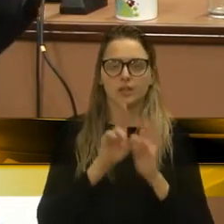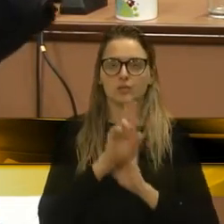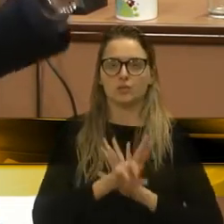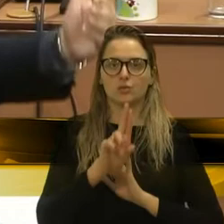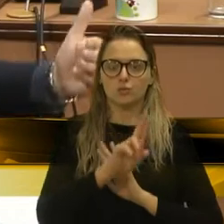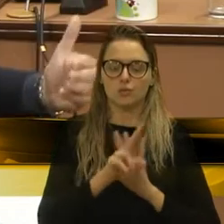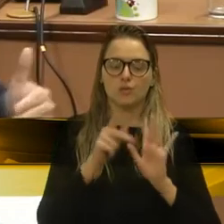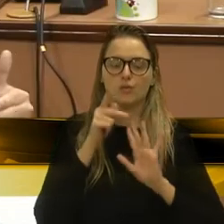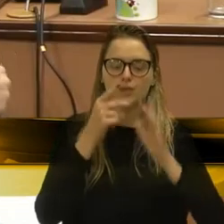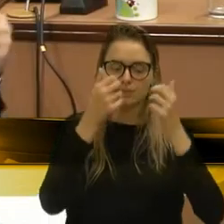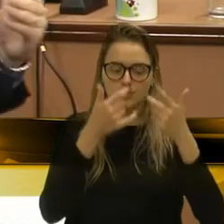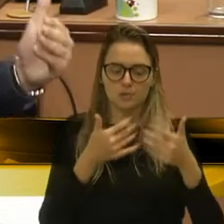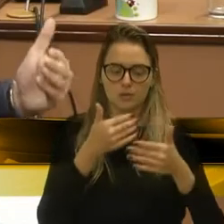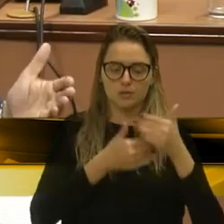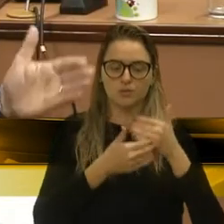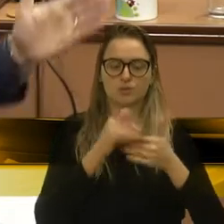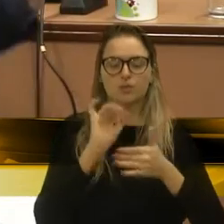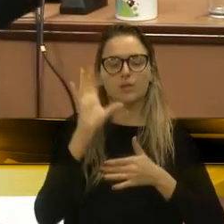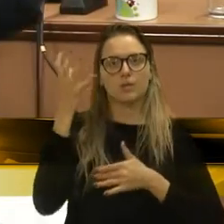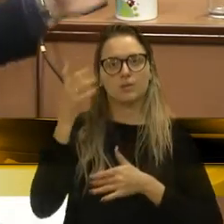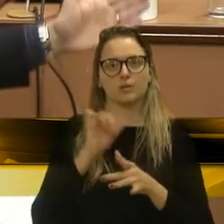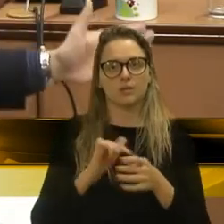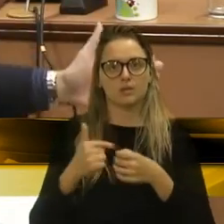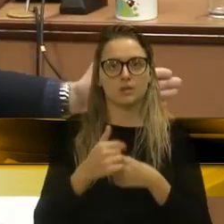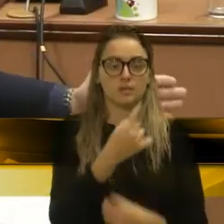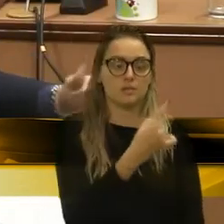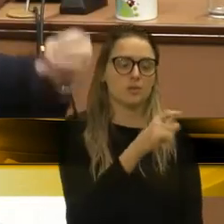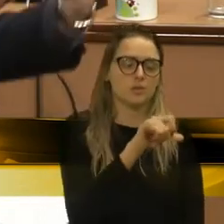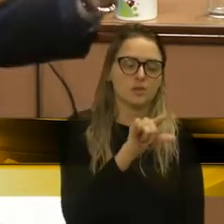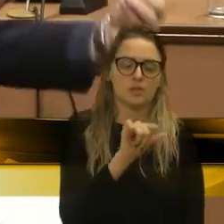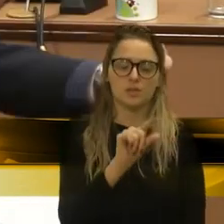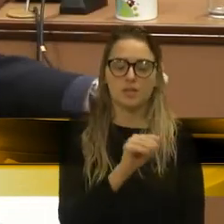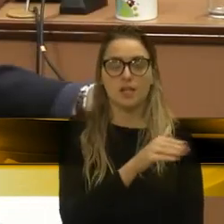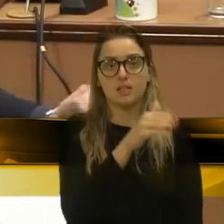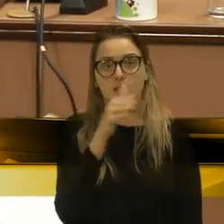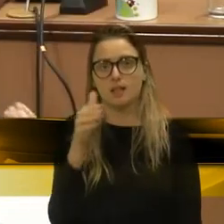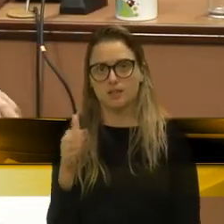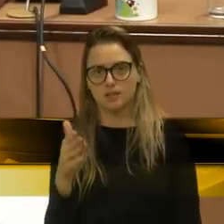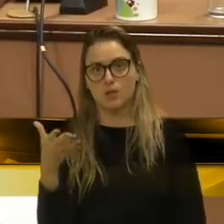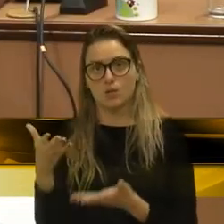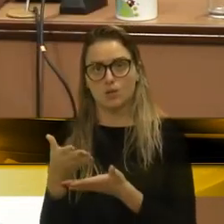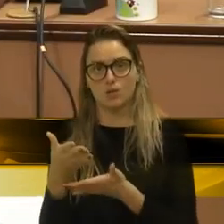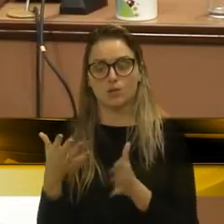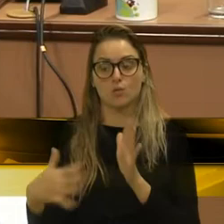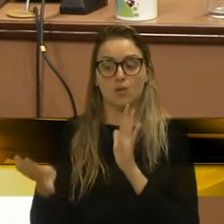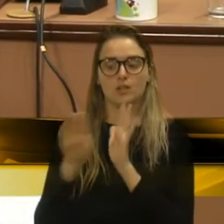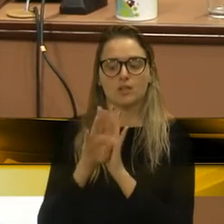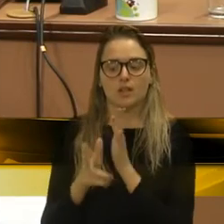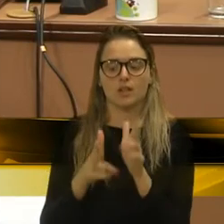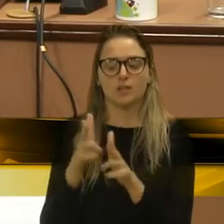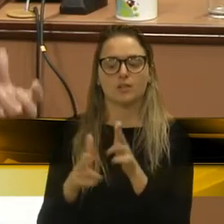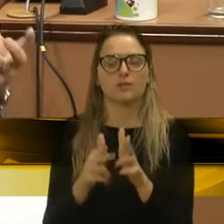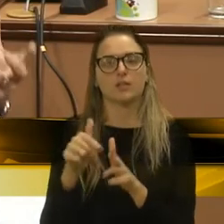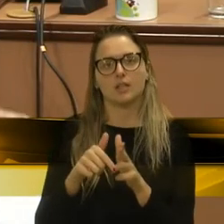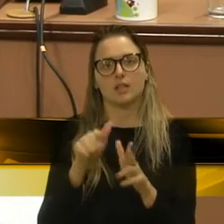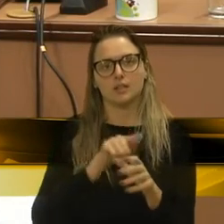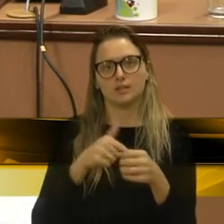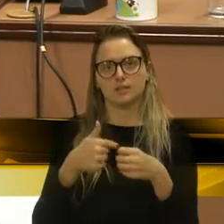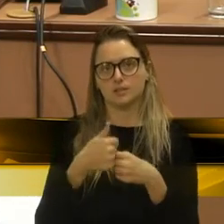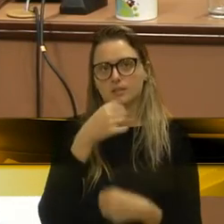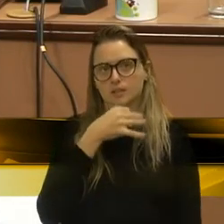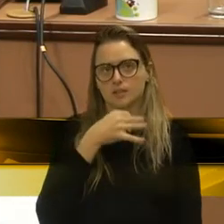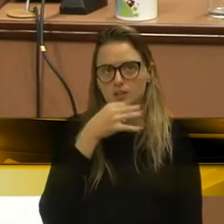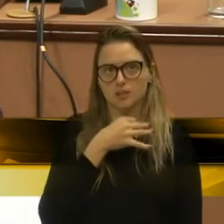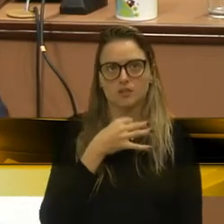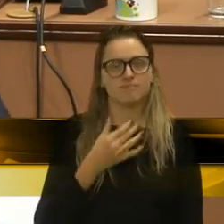do desenvolvimento. E tudo ocorreu de 1910 para frente, com a chegada do trem em nossa cidade. Então, nós precisamos,